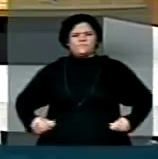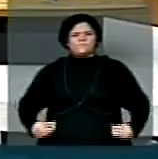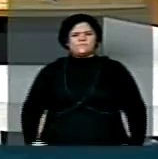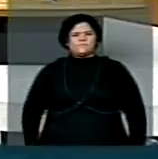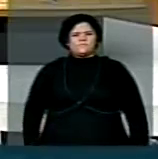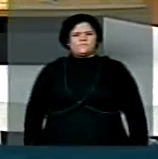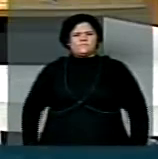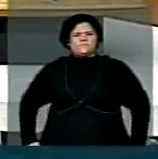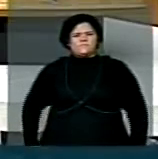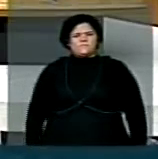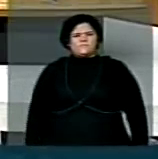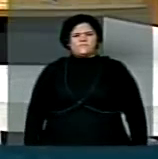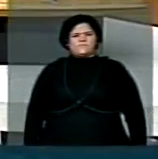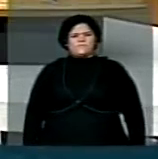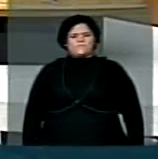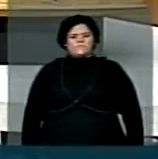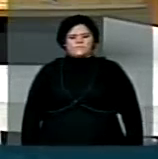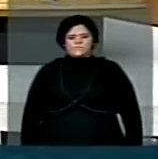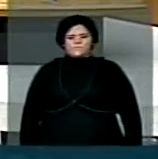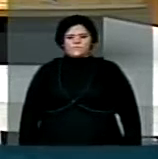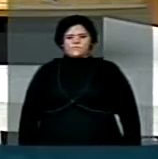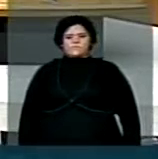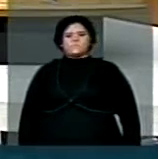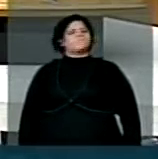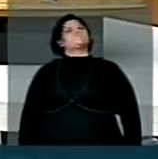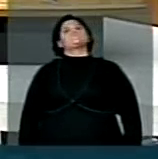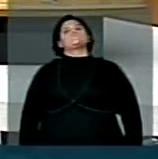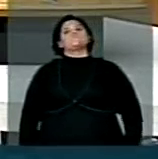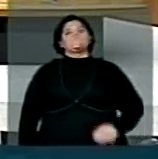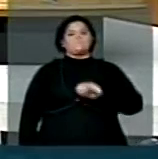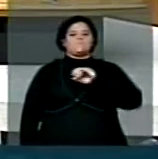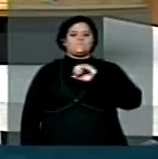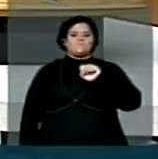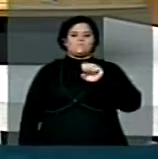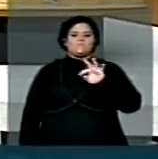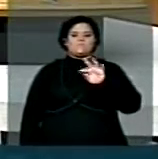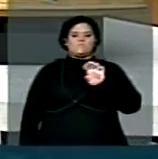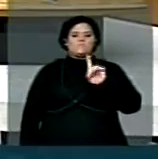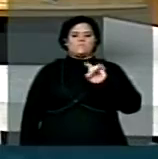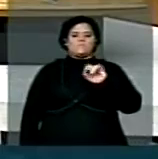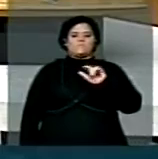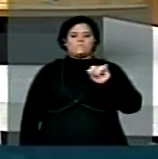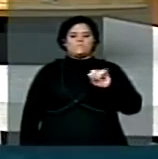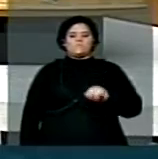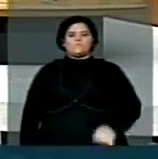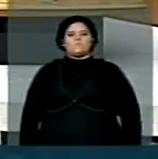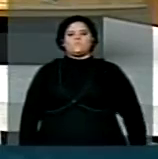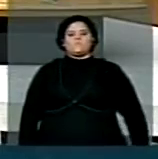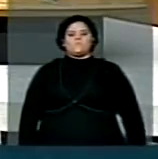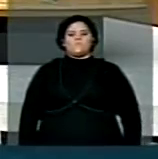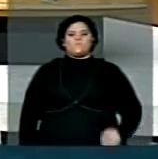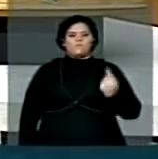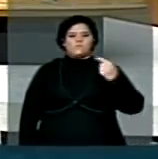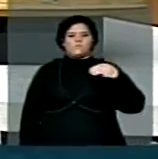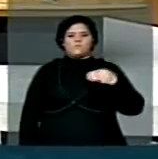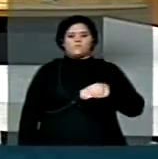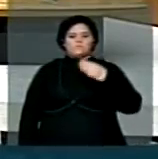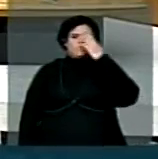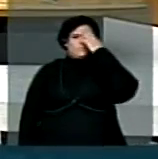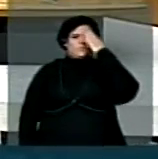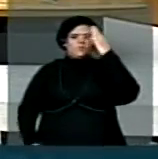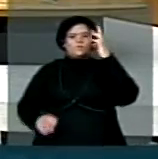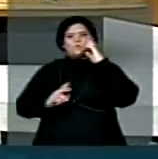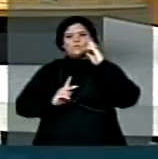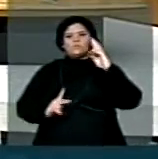Então, gostaria que o senhor, o vossa excelente deputado José Stede, um minuto. Enquanto ele não ocupa a tribuna, obrigado, senhor presidente.